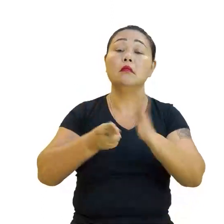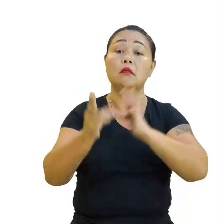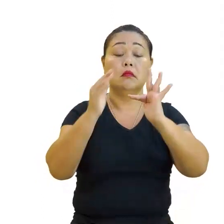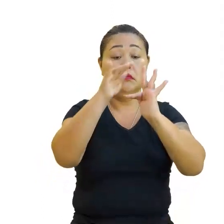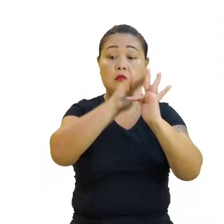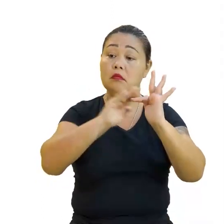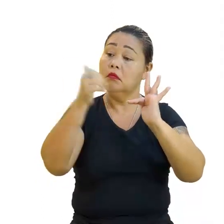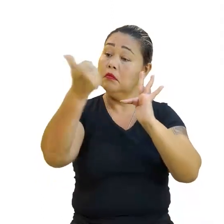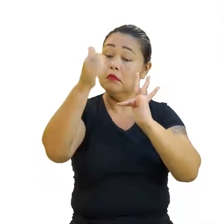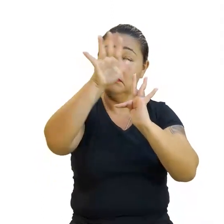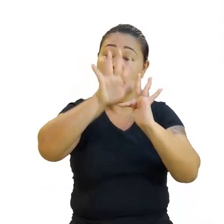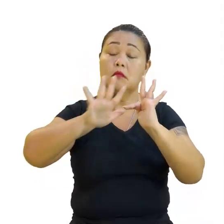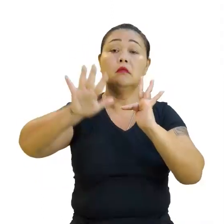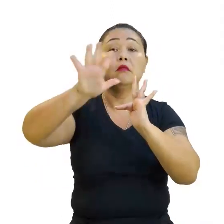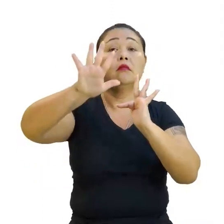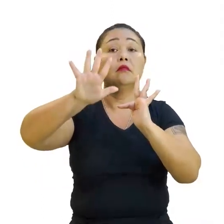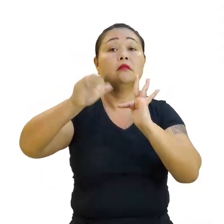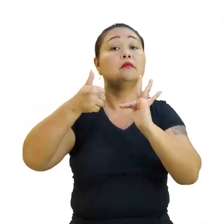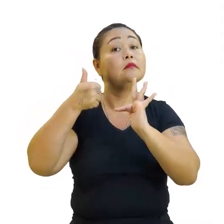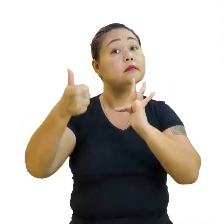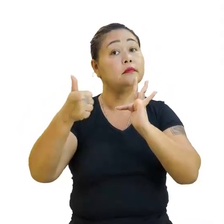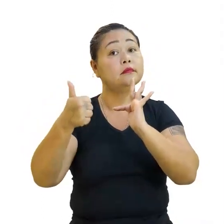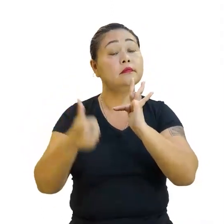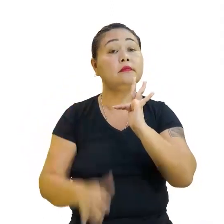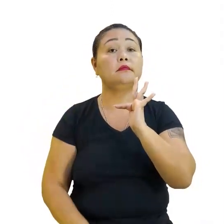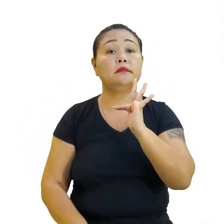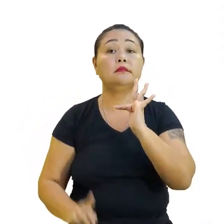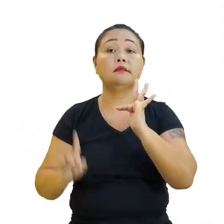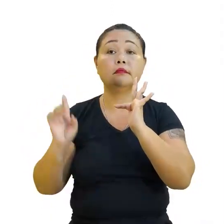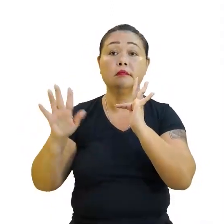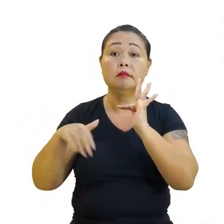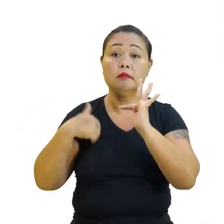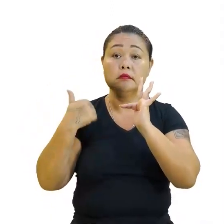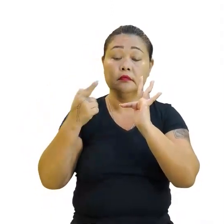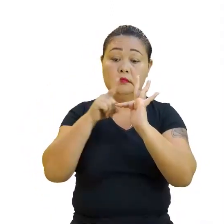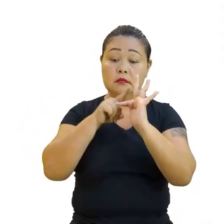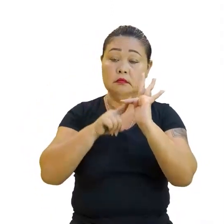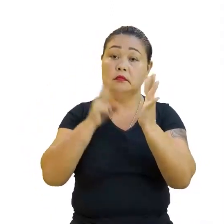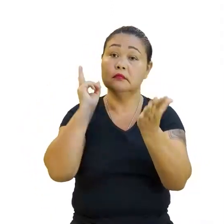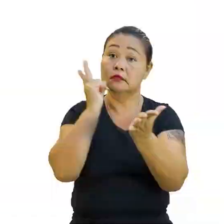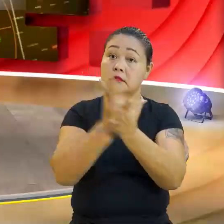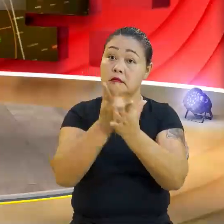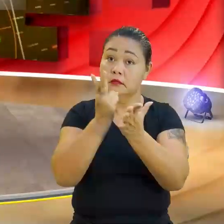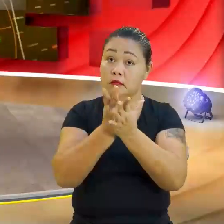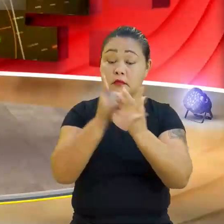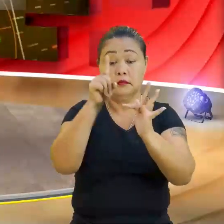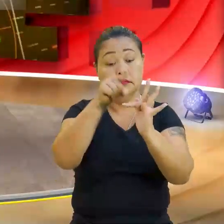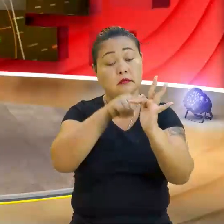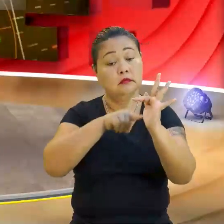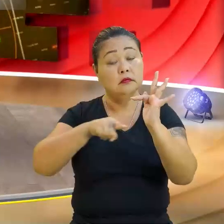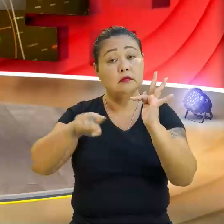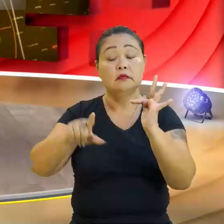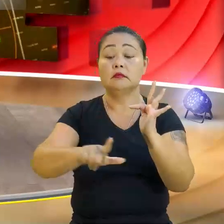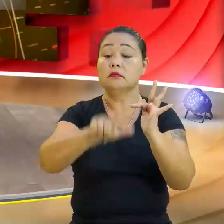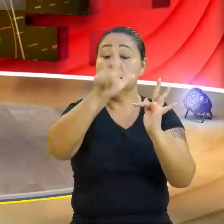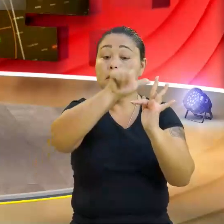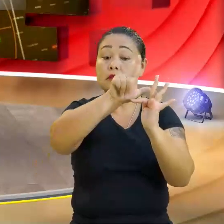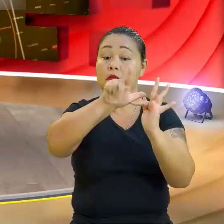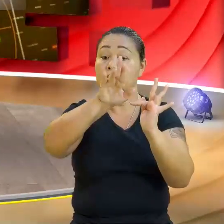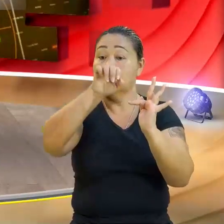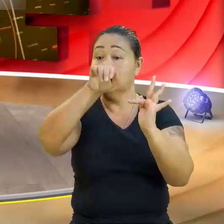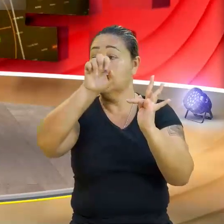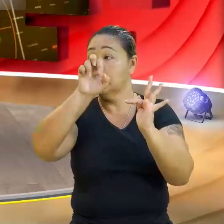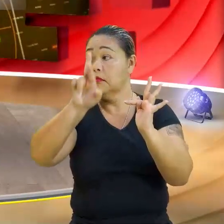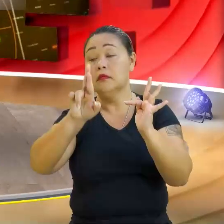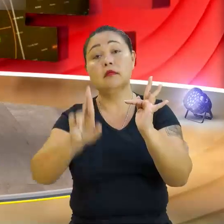quadrante. Beleza? Então, já vimos a função constante e agora nós vimos a função linear.